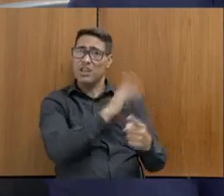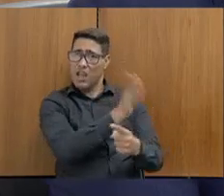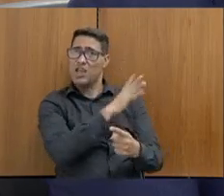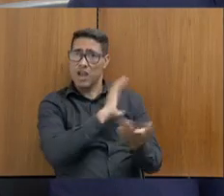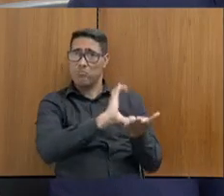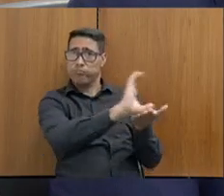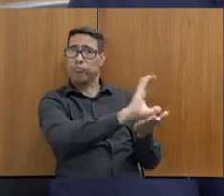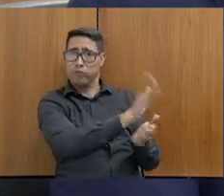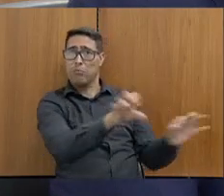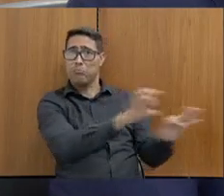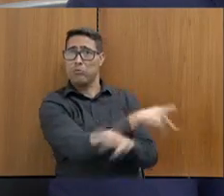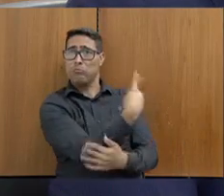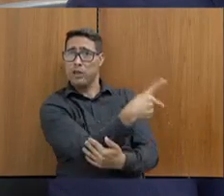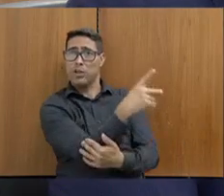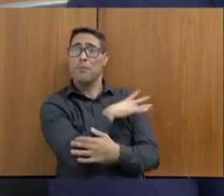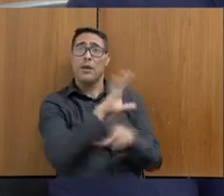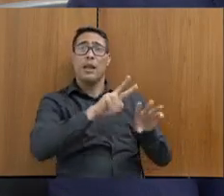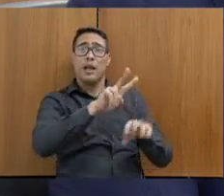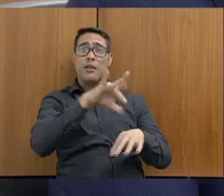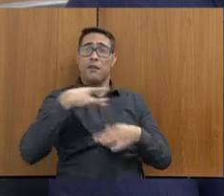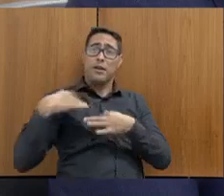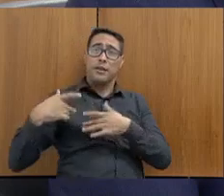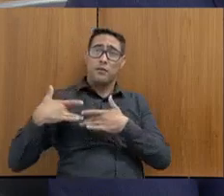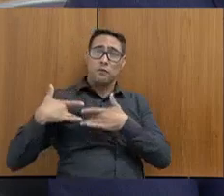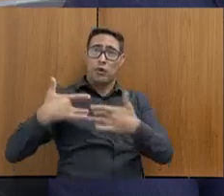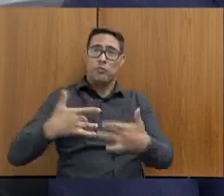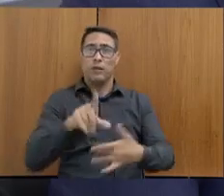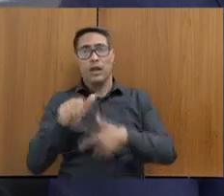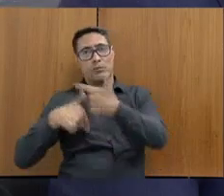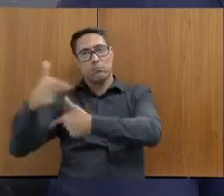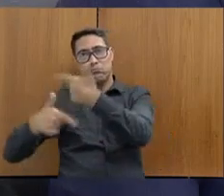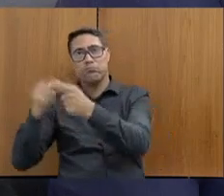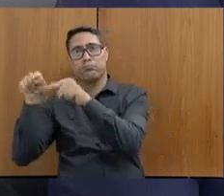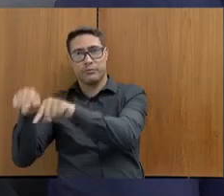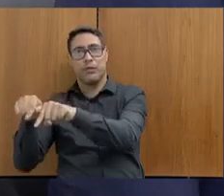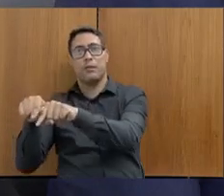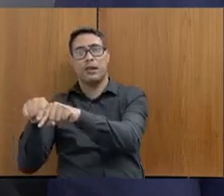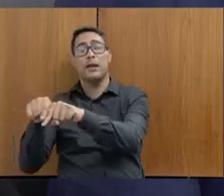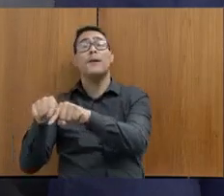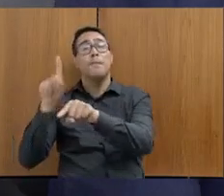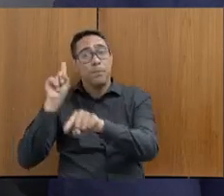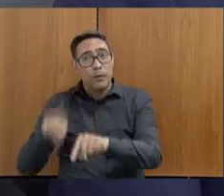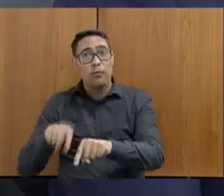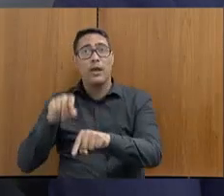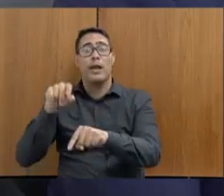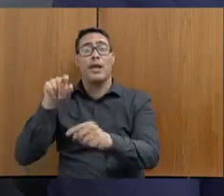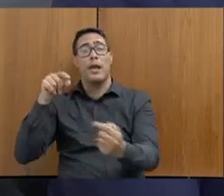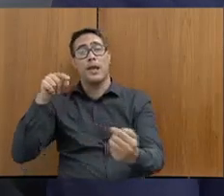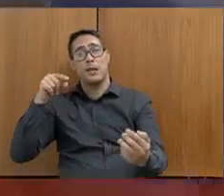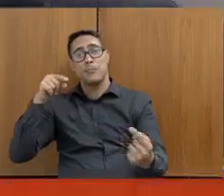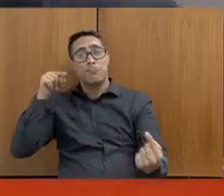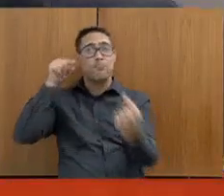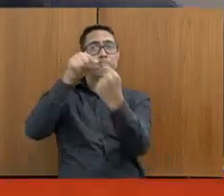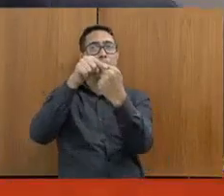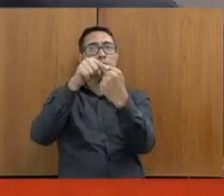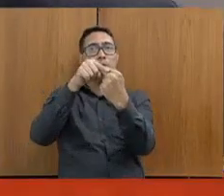possa se voluntariar e possa trabalhar. Então, é meta nossa, efetivamente, fazer com que o preso trabalhe. Ótimo.